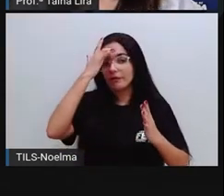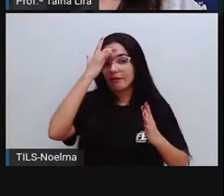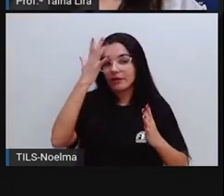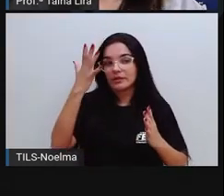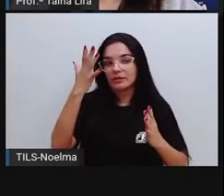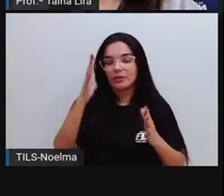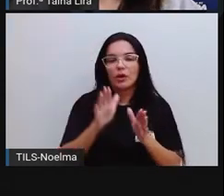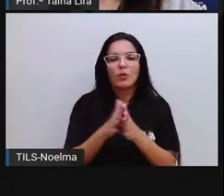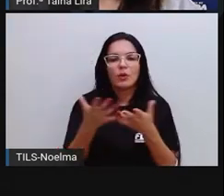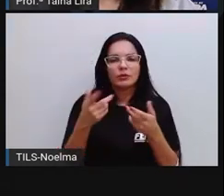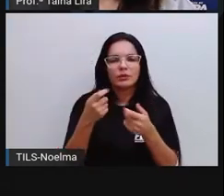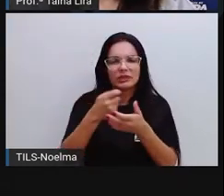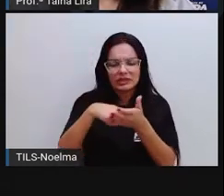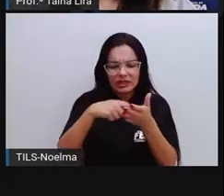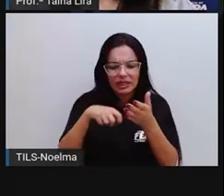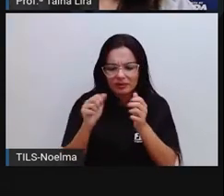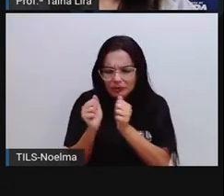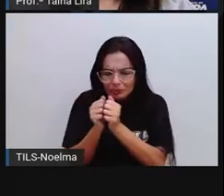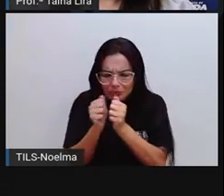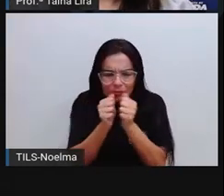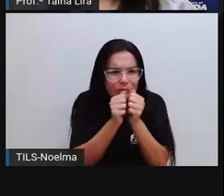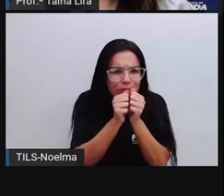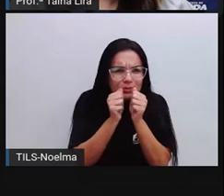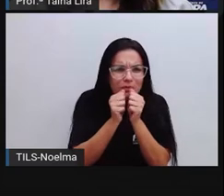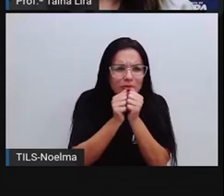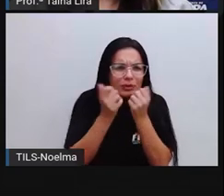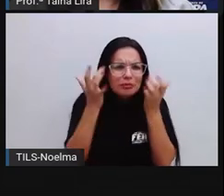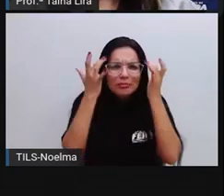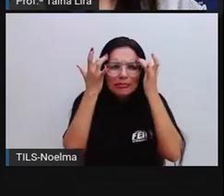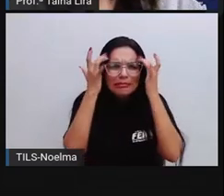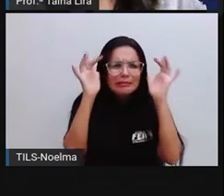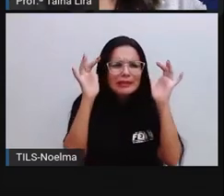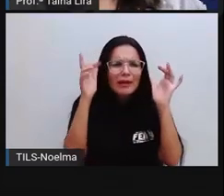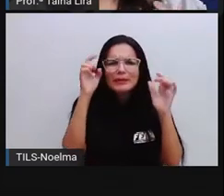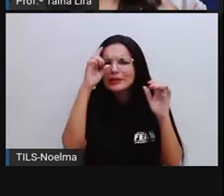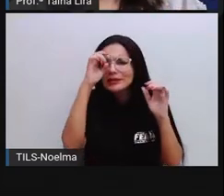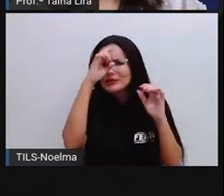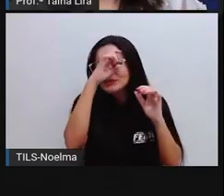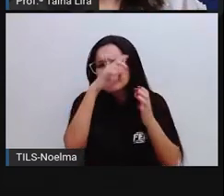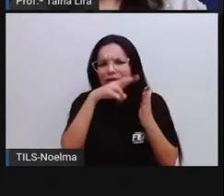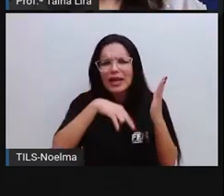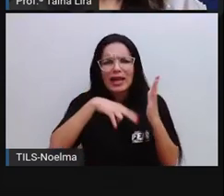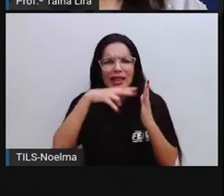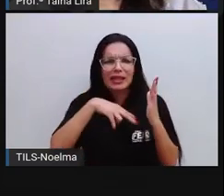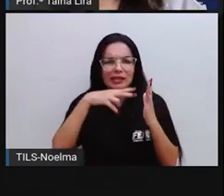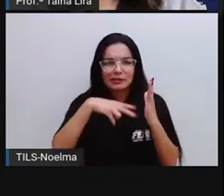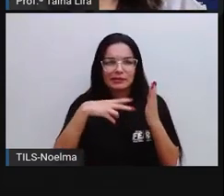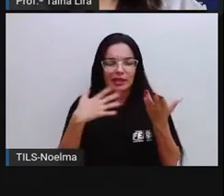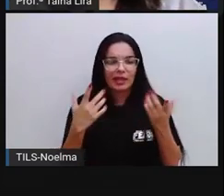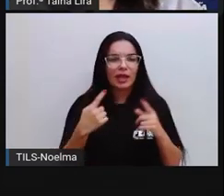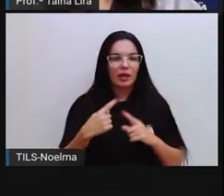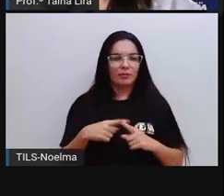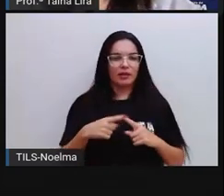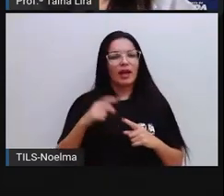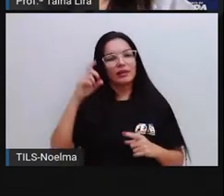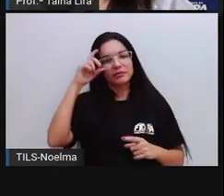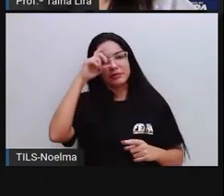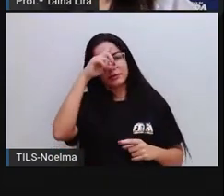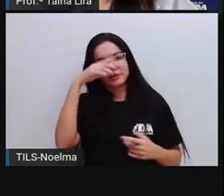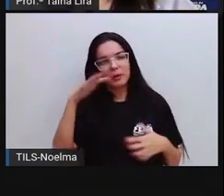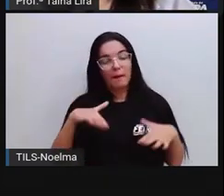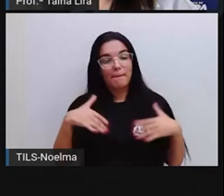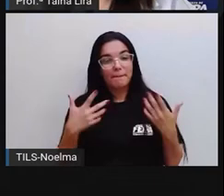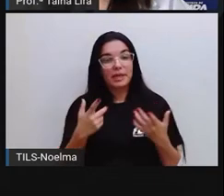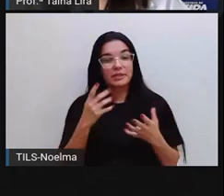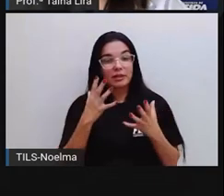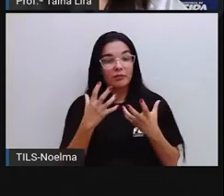Quando a gente escreve como está junto, tudo juntinho aqui, fica até difícil, né? Da gente entender o que é que está escrito aqui. Mas vamos